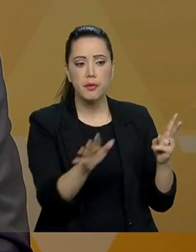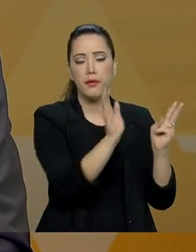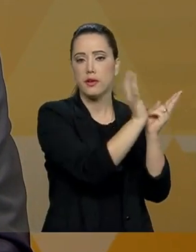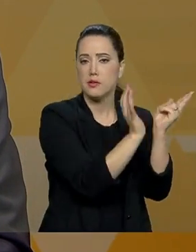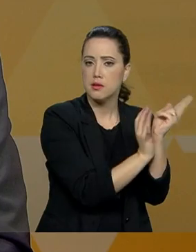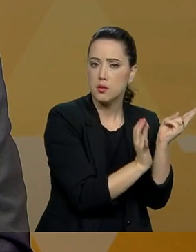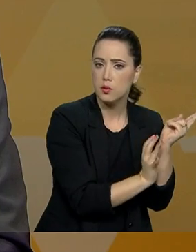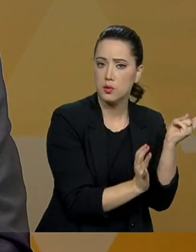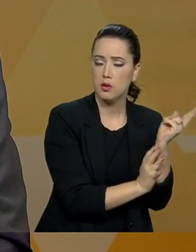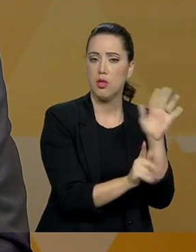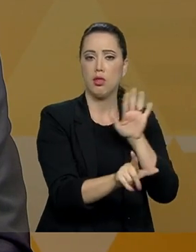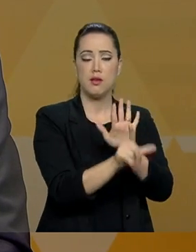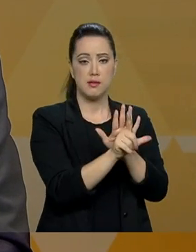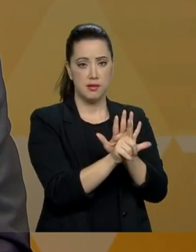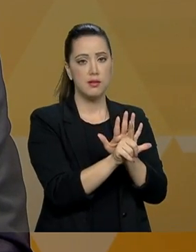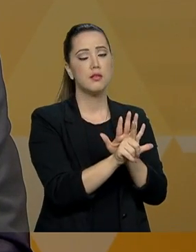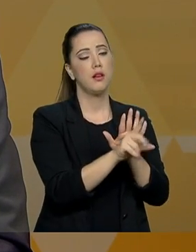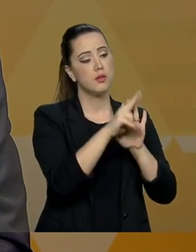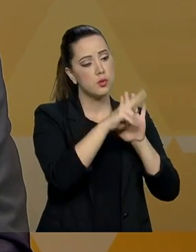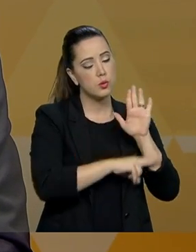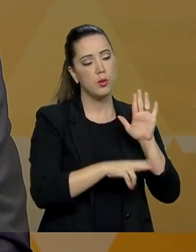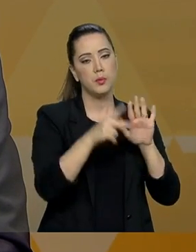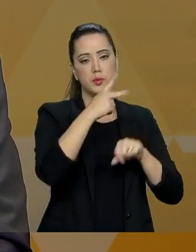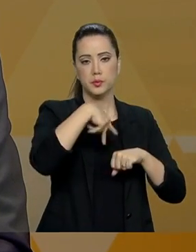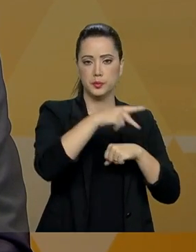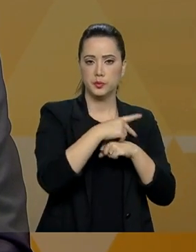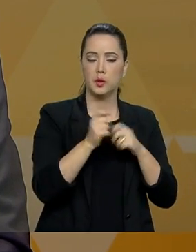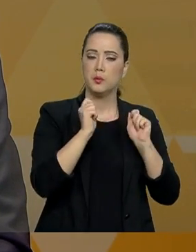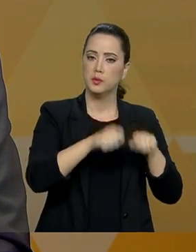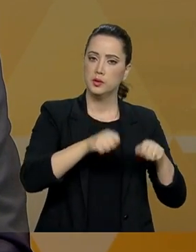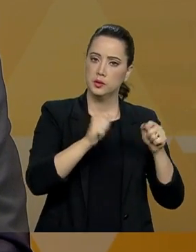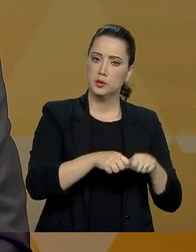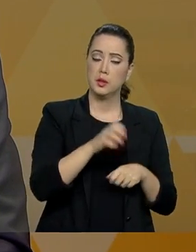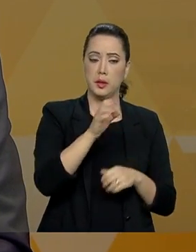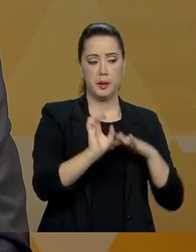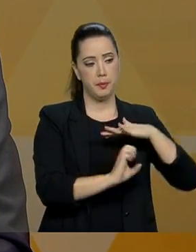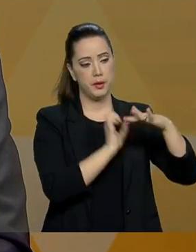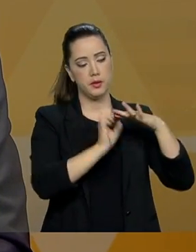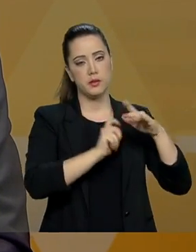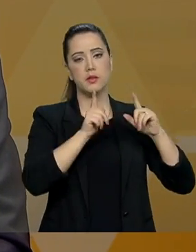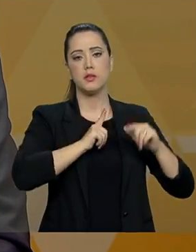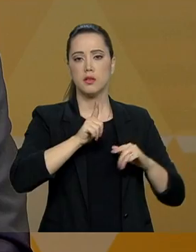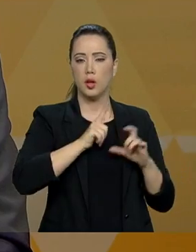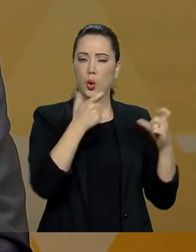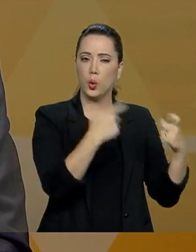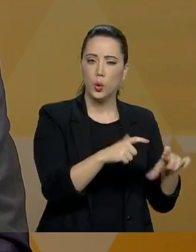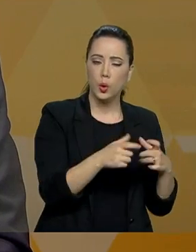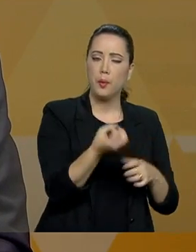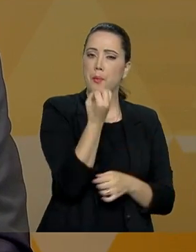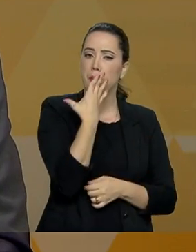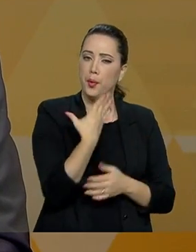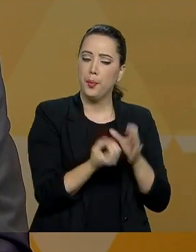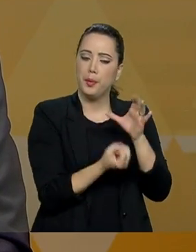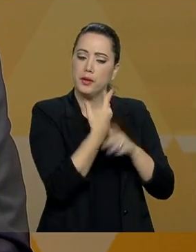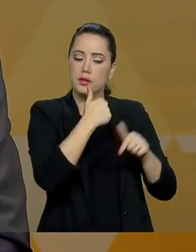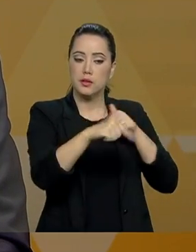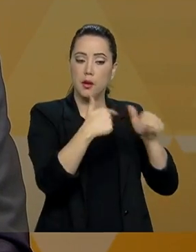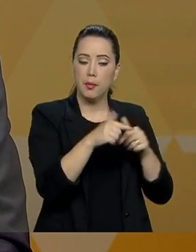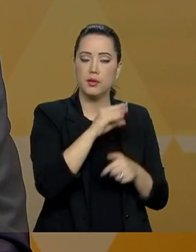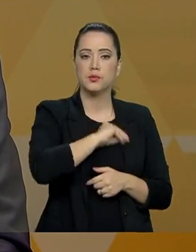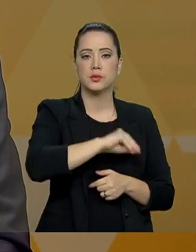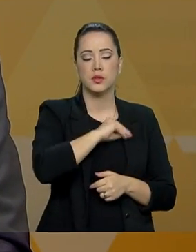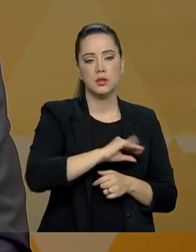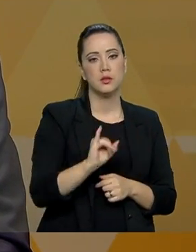flexibilização das leis e das normas no país, para permitir que o empreendedor tenha um ambiente confortável para gerar emprego e